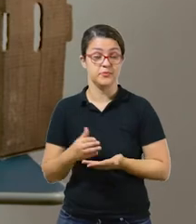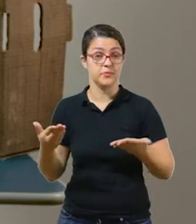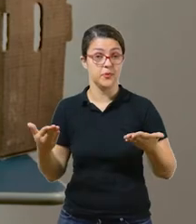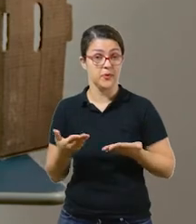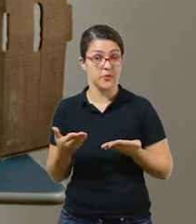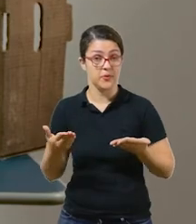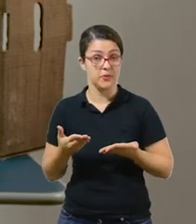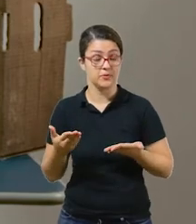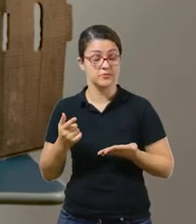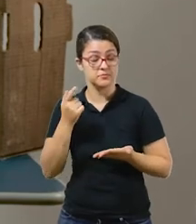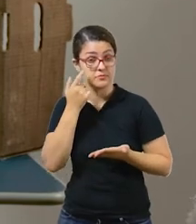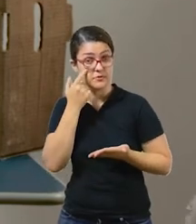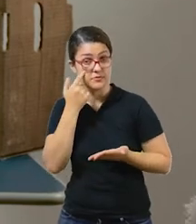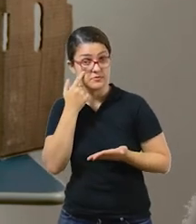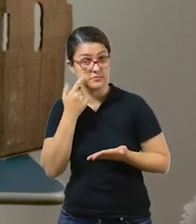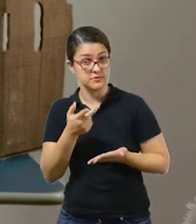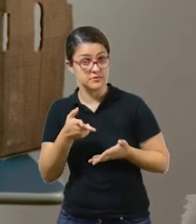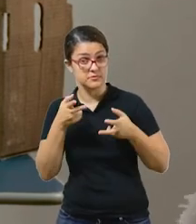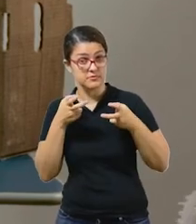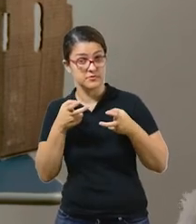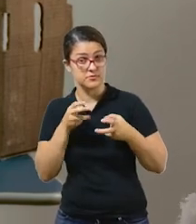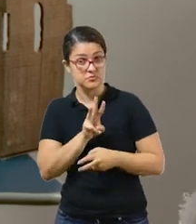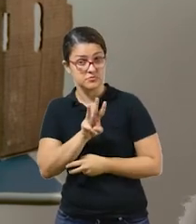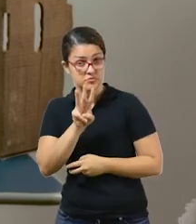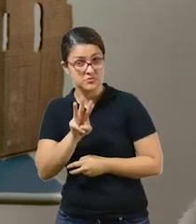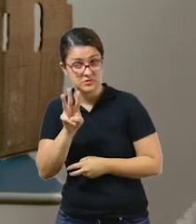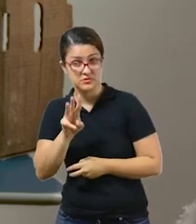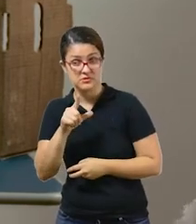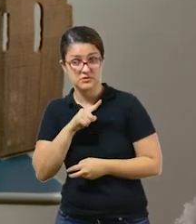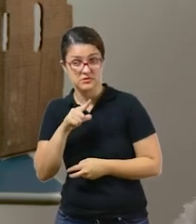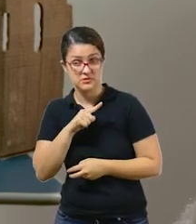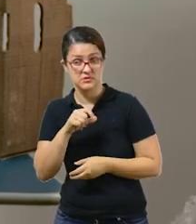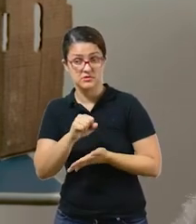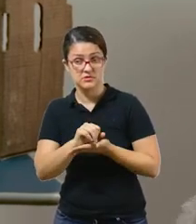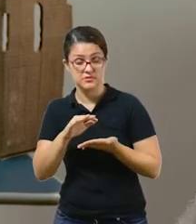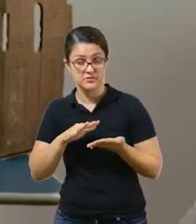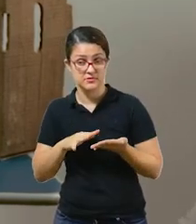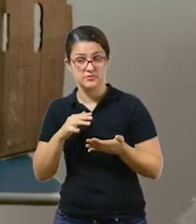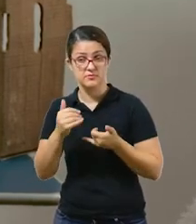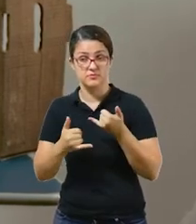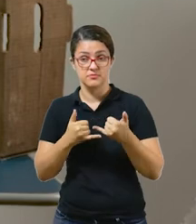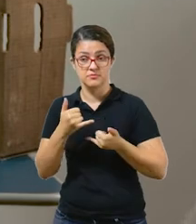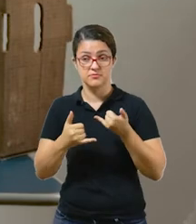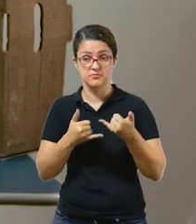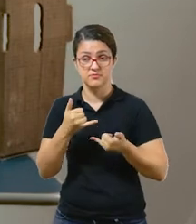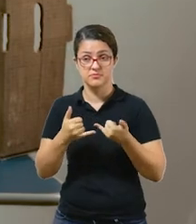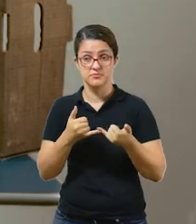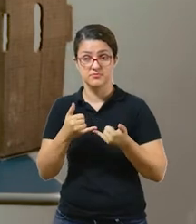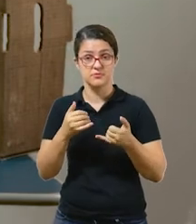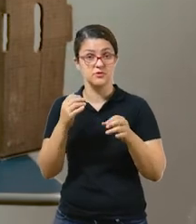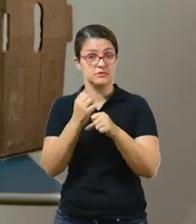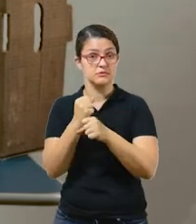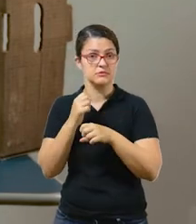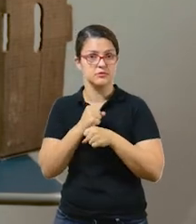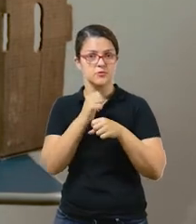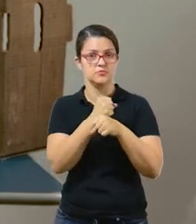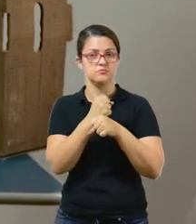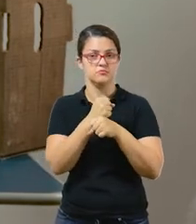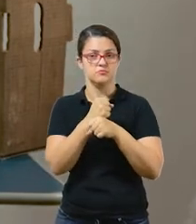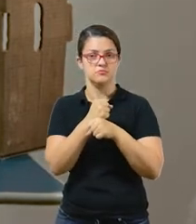Hoje, como vocês puderam observar lá no link, tem essa atividade que é o jogo formando adições.